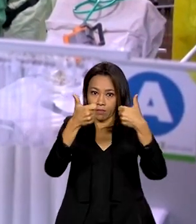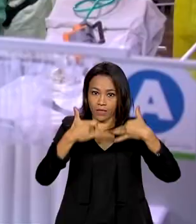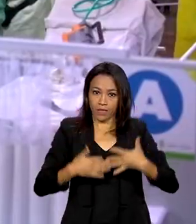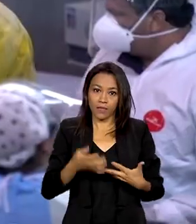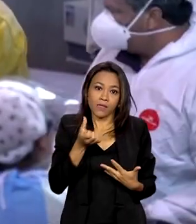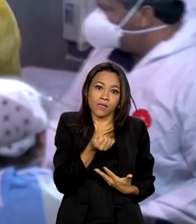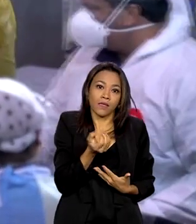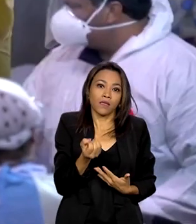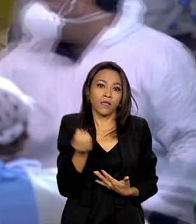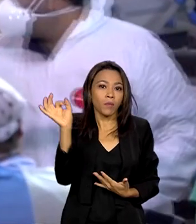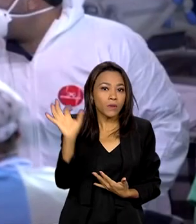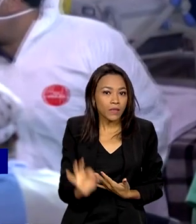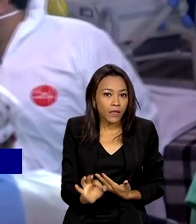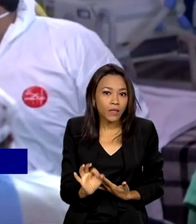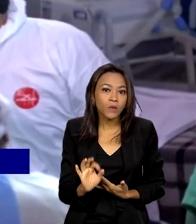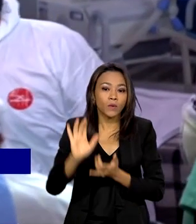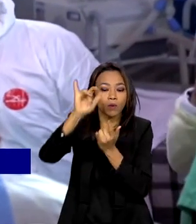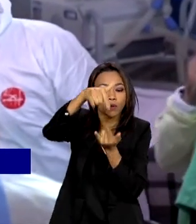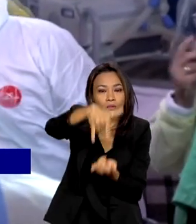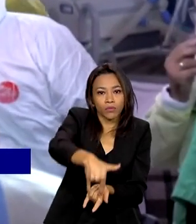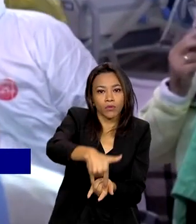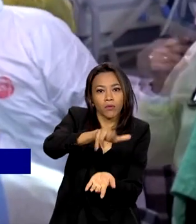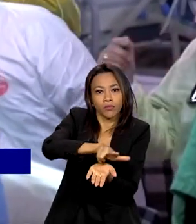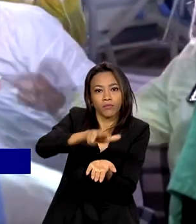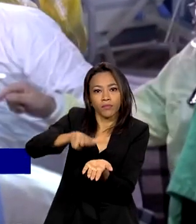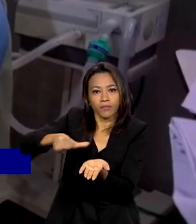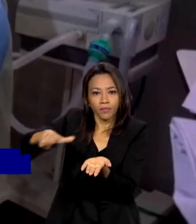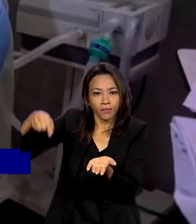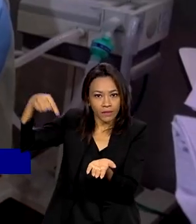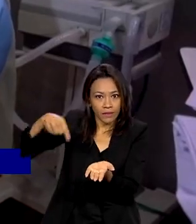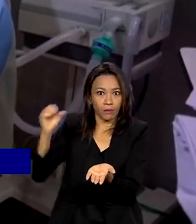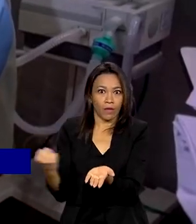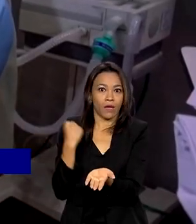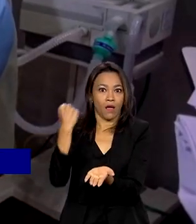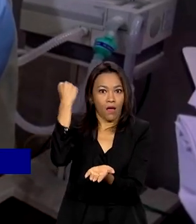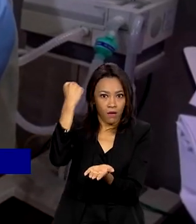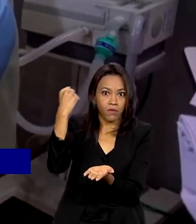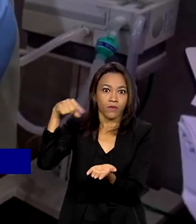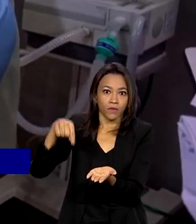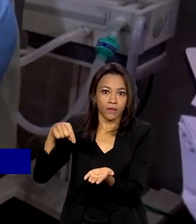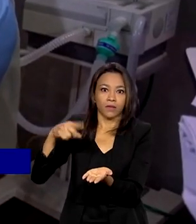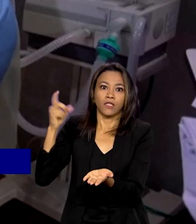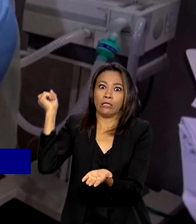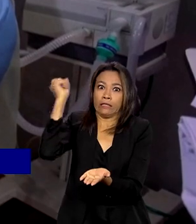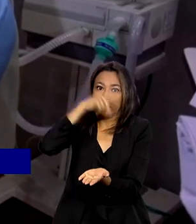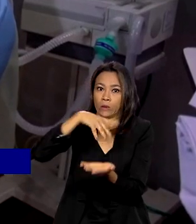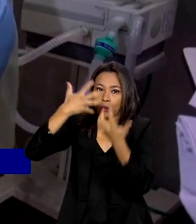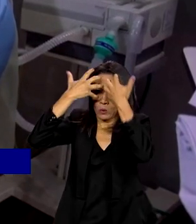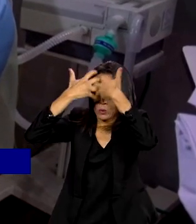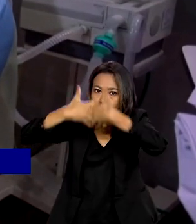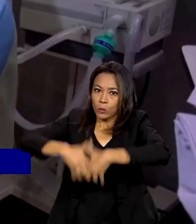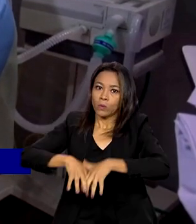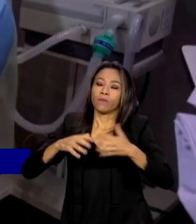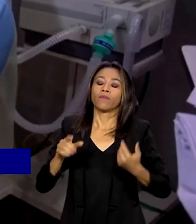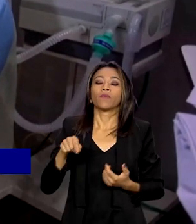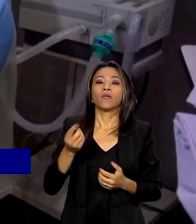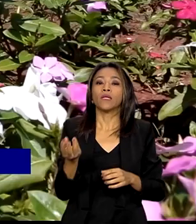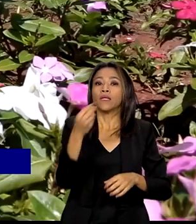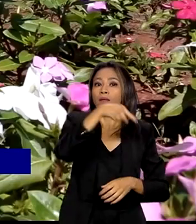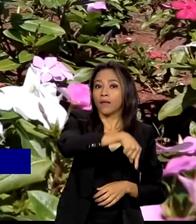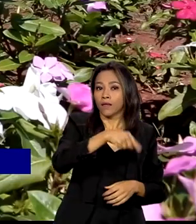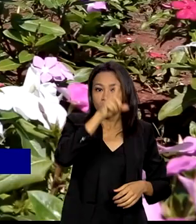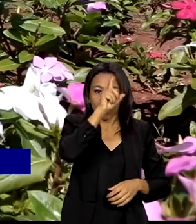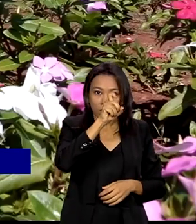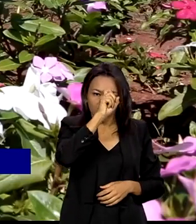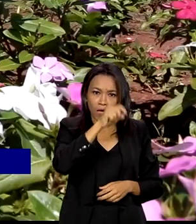atendimentos e internações de pacientes com quadros clínicos mais graves e complexos no Sistema Único de Saúde, o SUS,